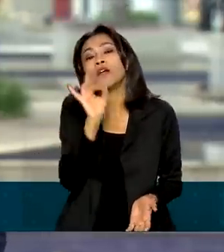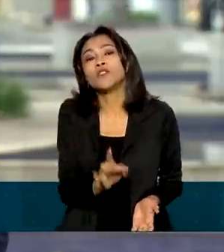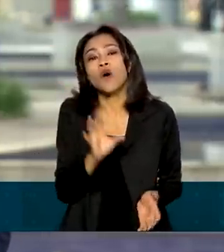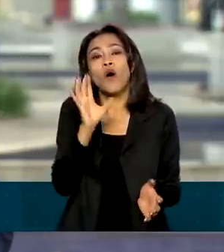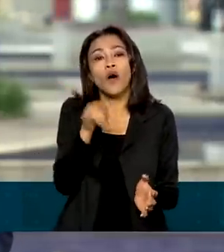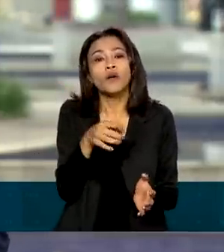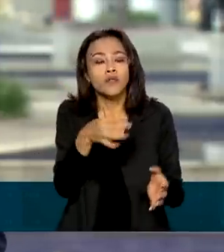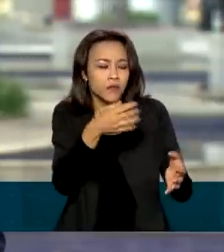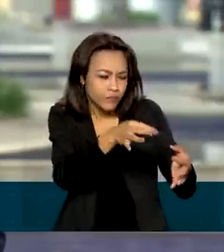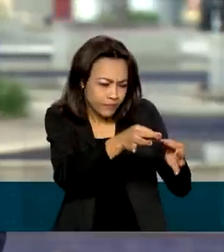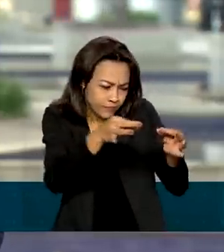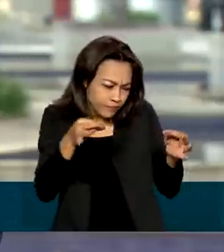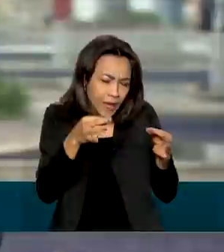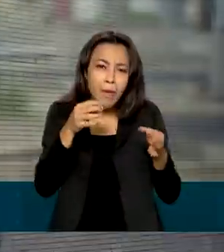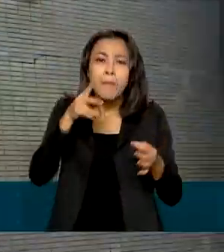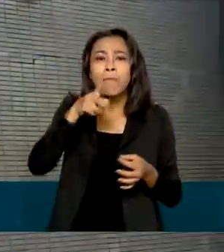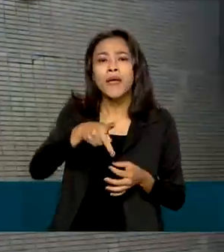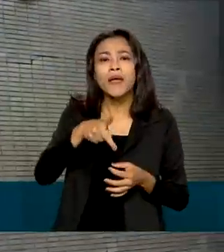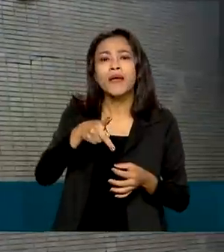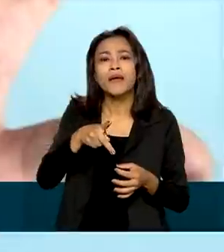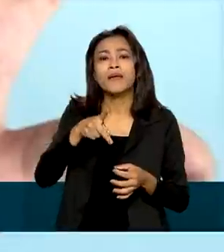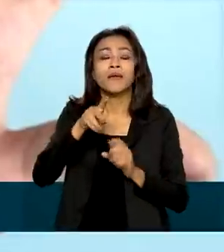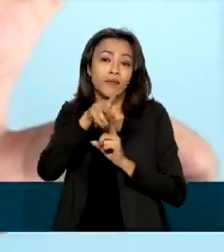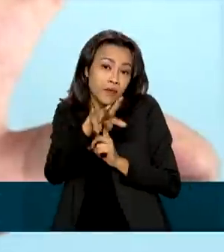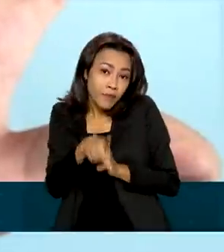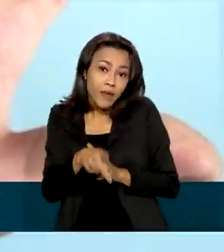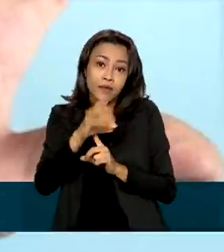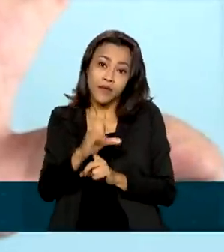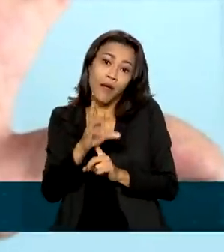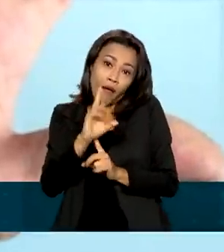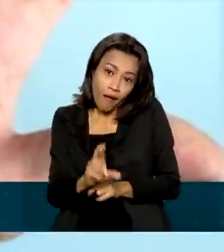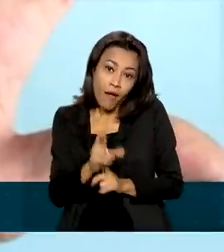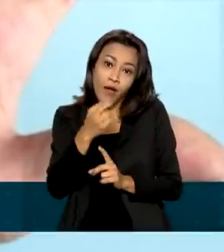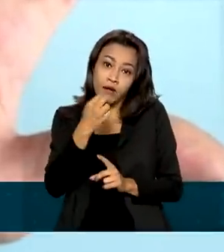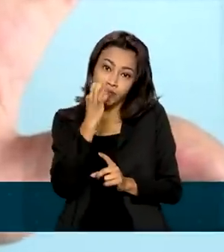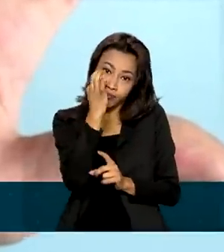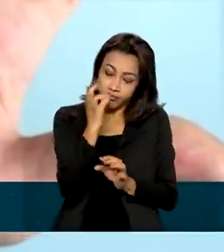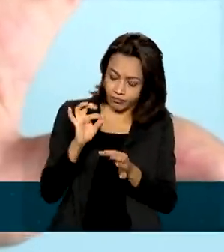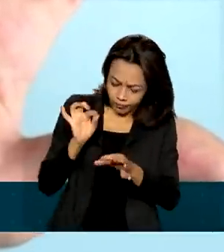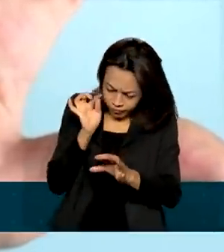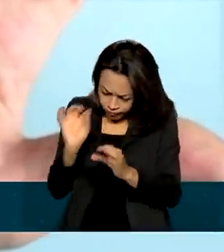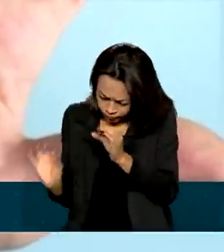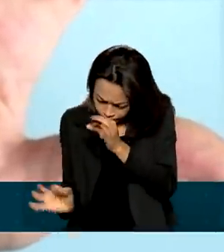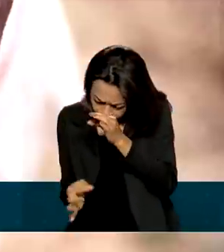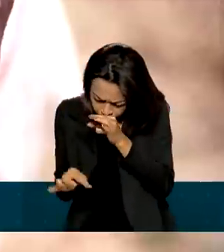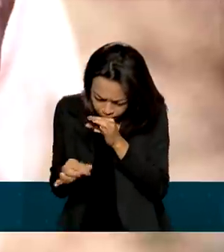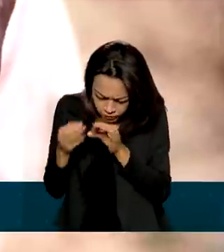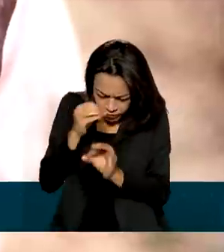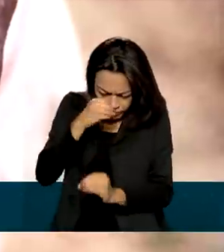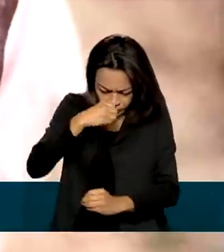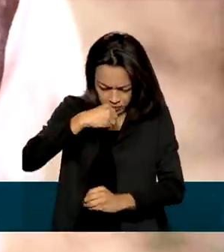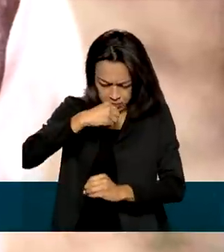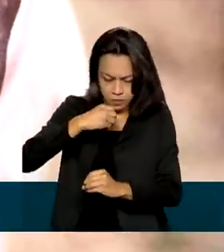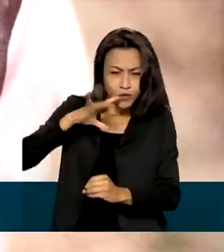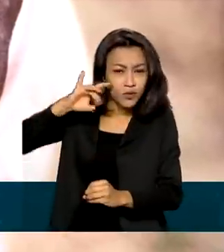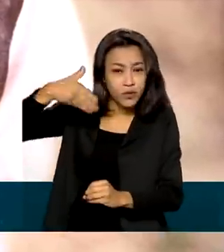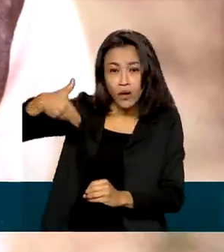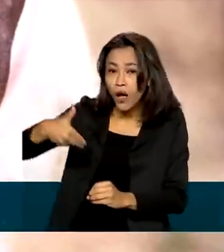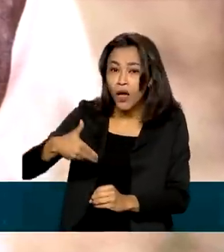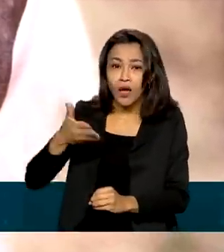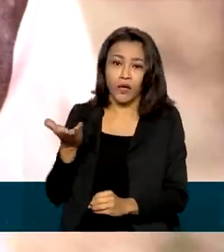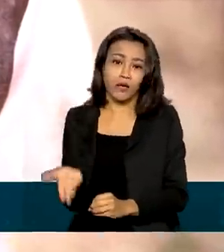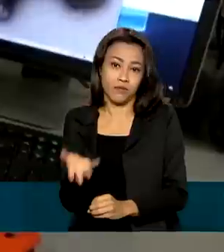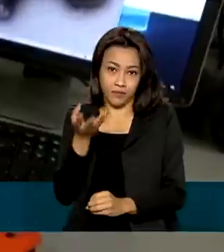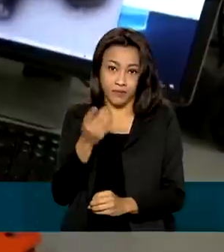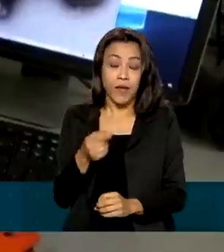moleculares de PCR que são confirmados por sequência, depois são confirmados por sequenciamento genético. Lembrando que na